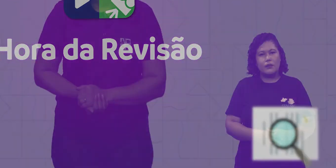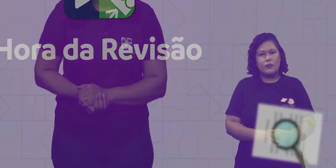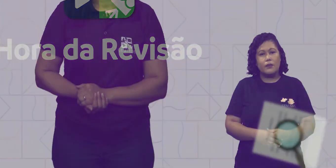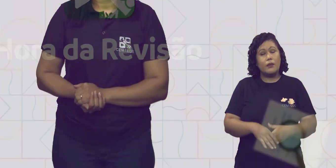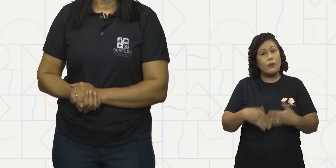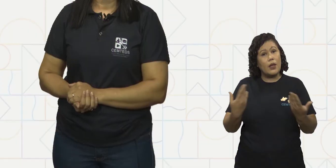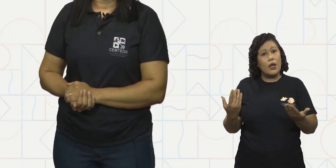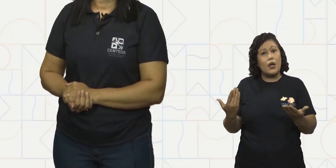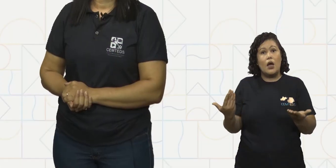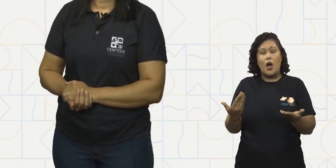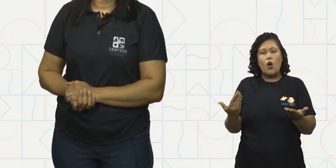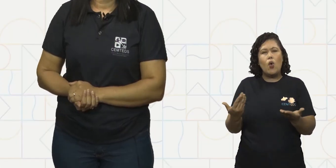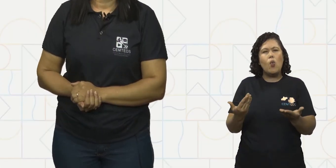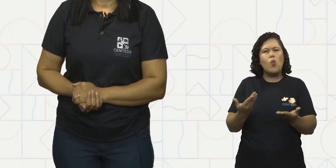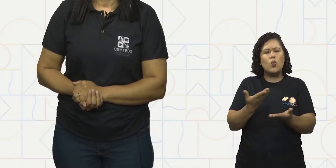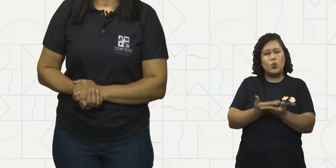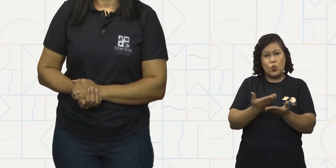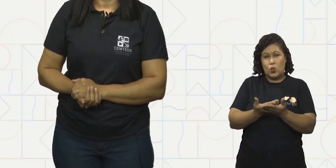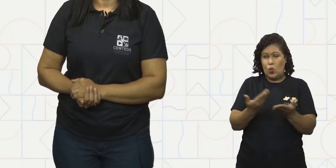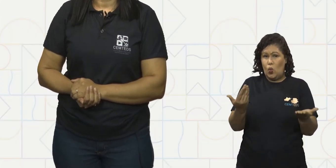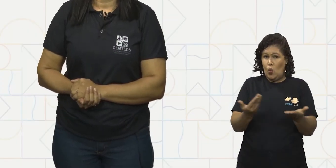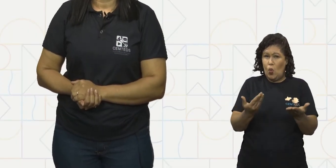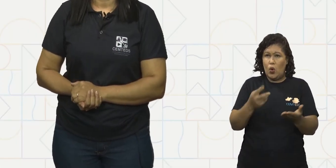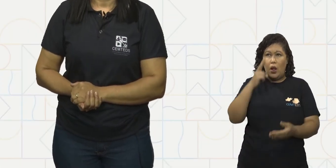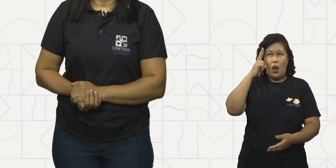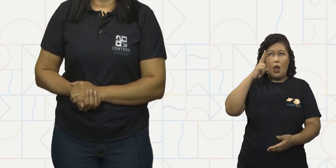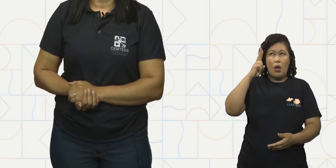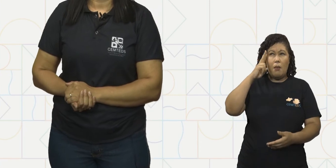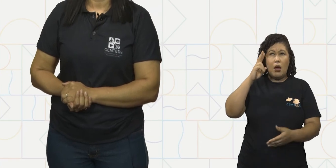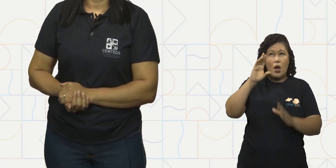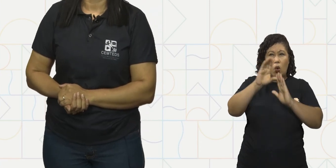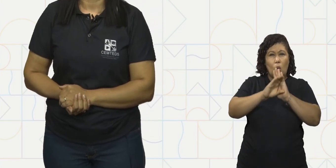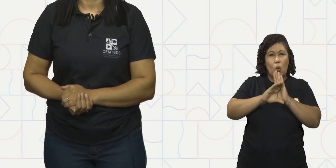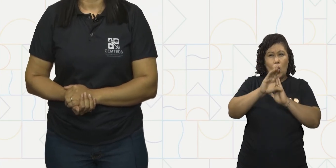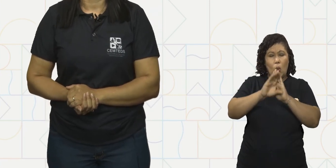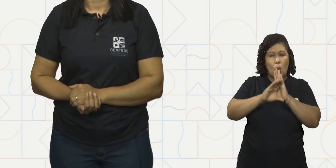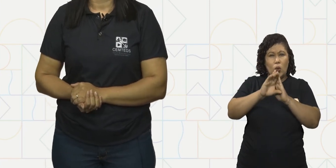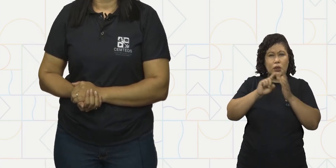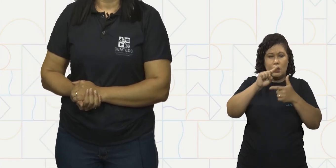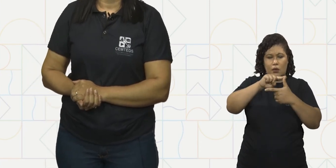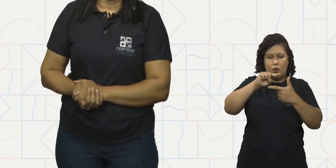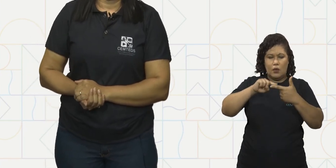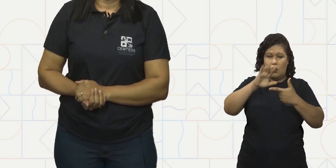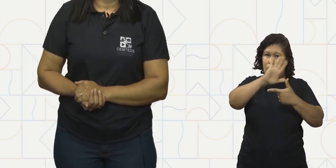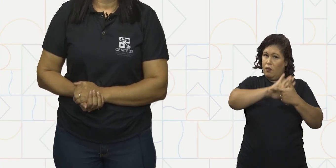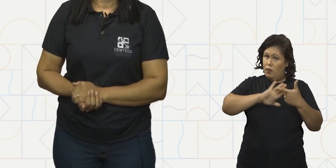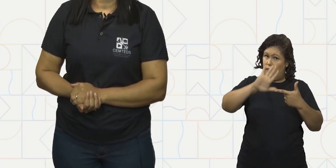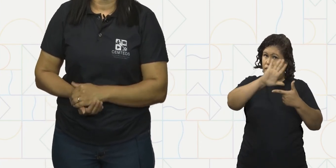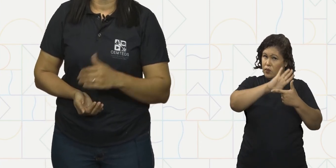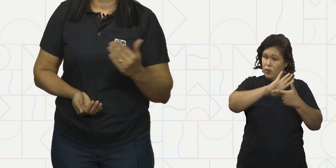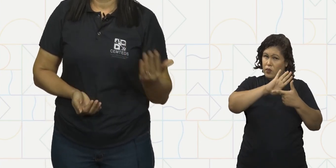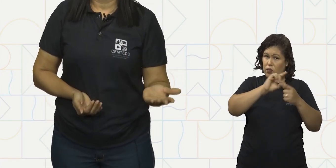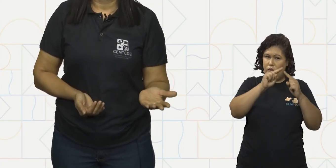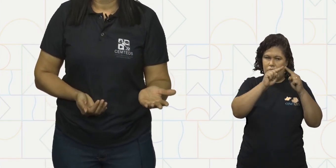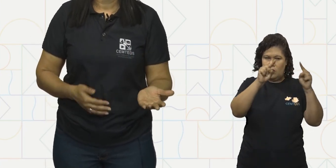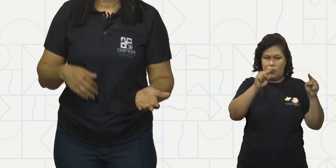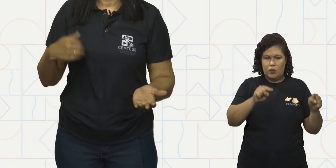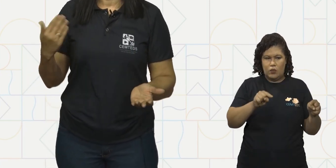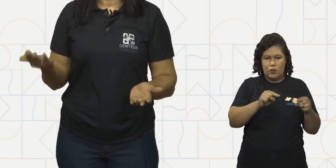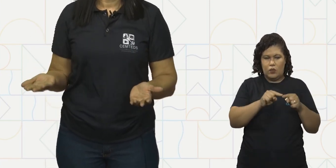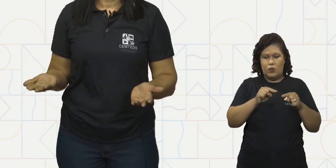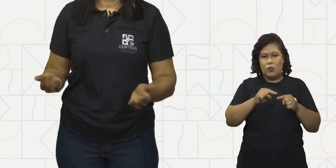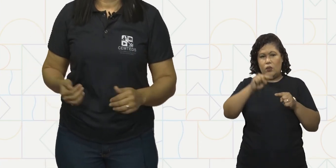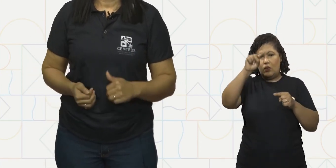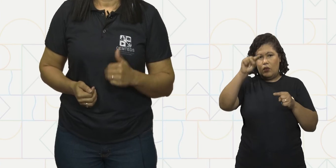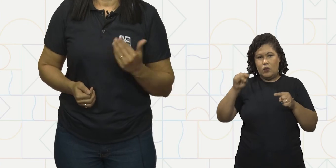na nossa aula de hoje relembramos algumas figuras geométricas planas como o quadrado